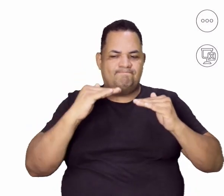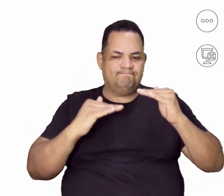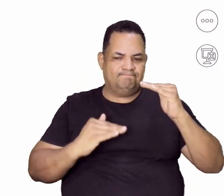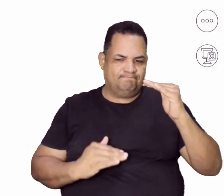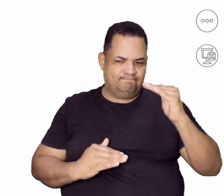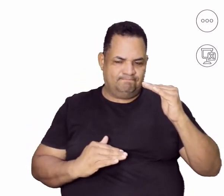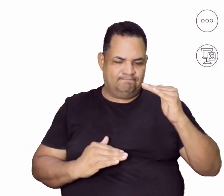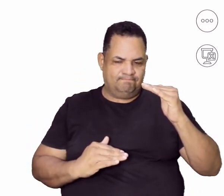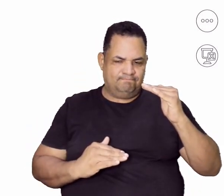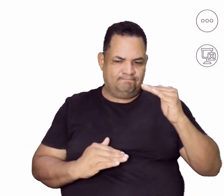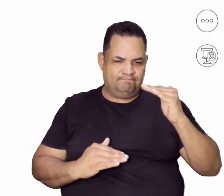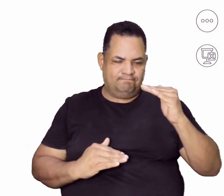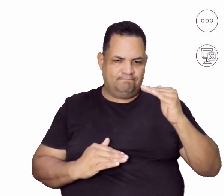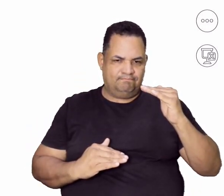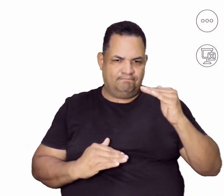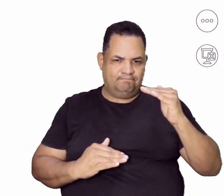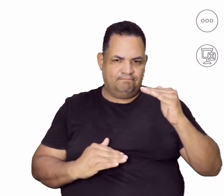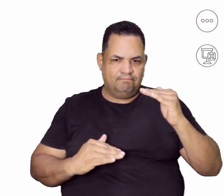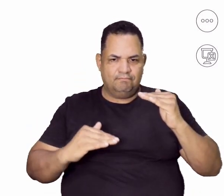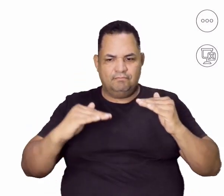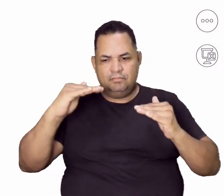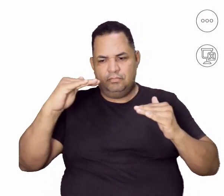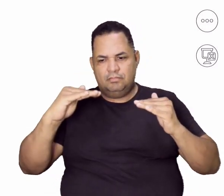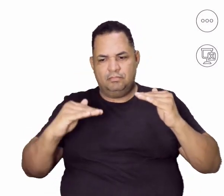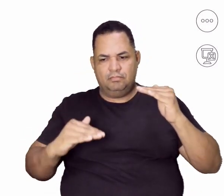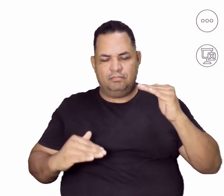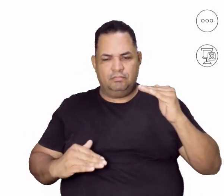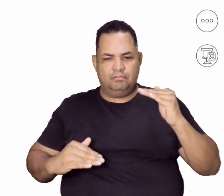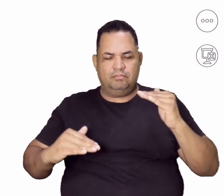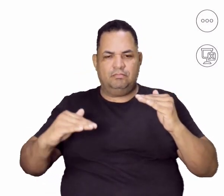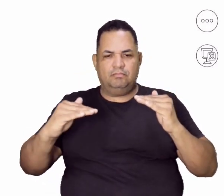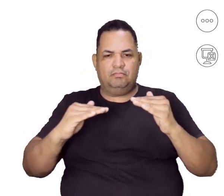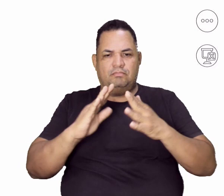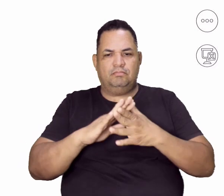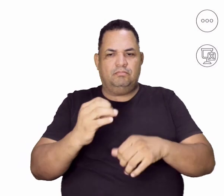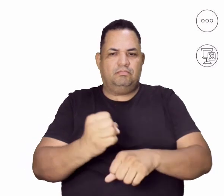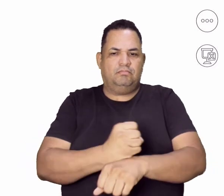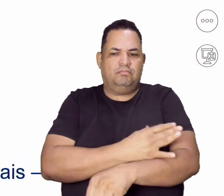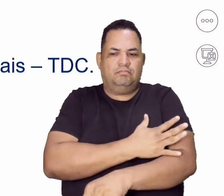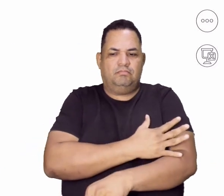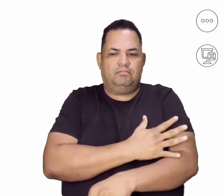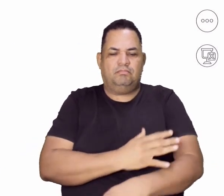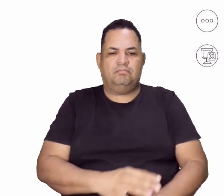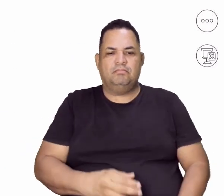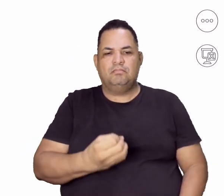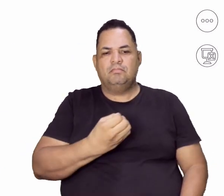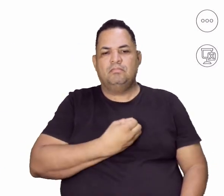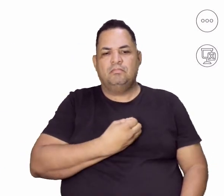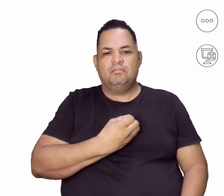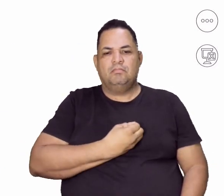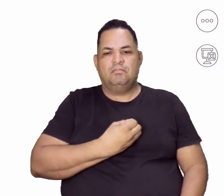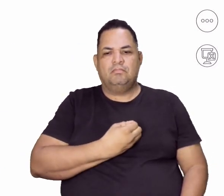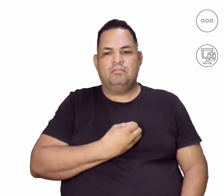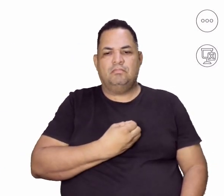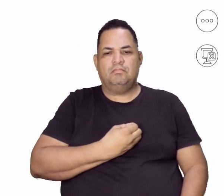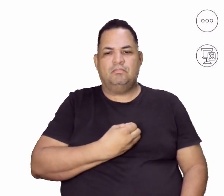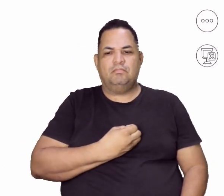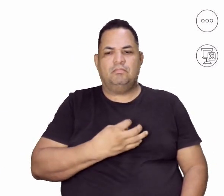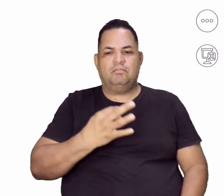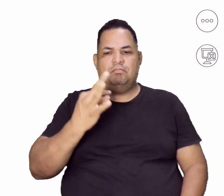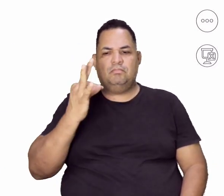um pouquinho na aula passada, você lembra? Hum, muito bem. Aqui, o número dois, eu trago aqui os